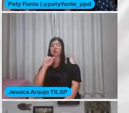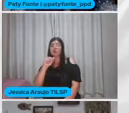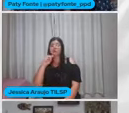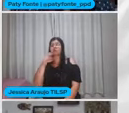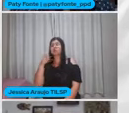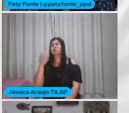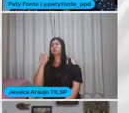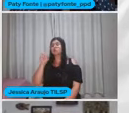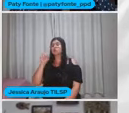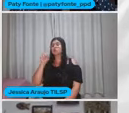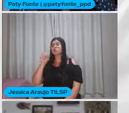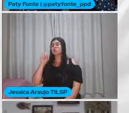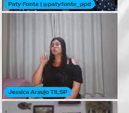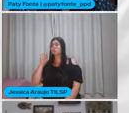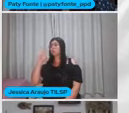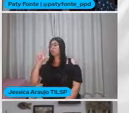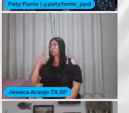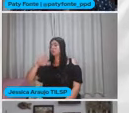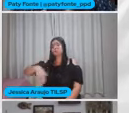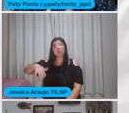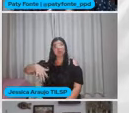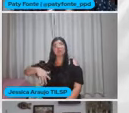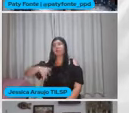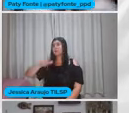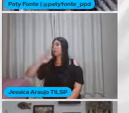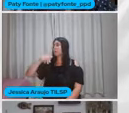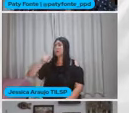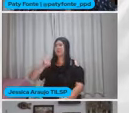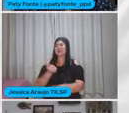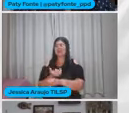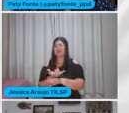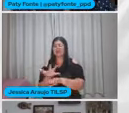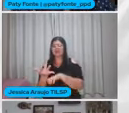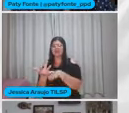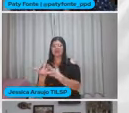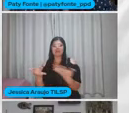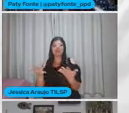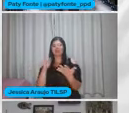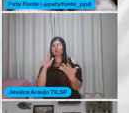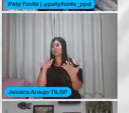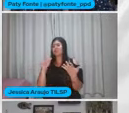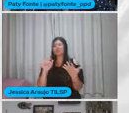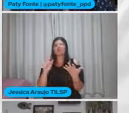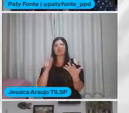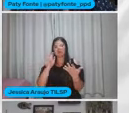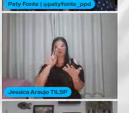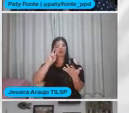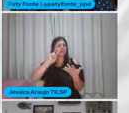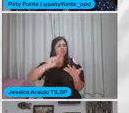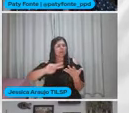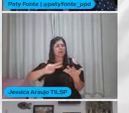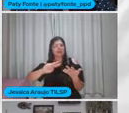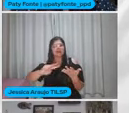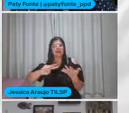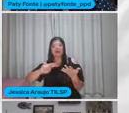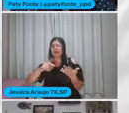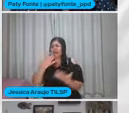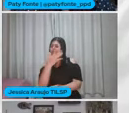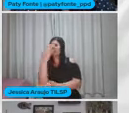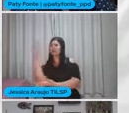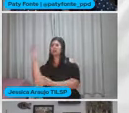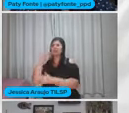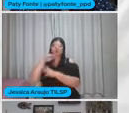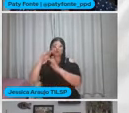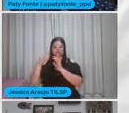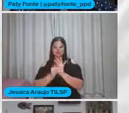Mas de repente Nunca pisaram na grama Muitas que nunca tiveram Assim a possibilidade De explorar A natureza Como um